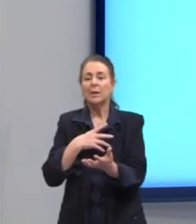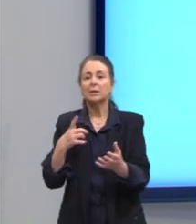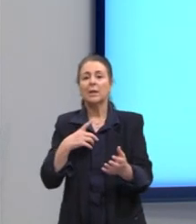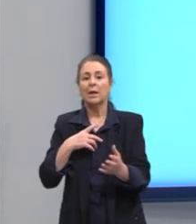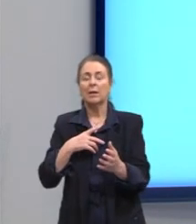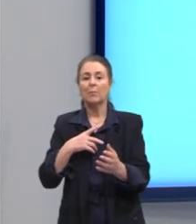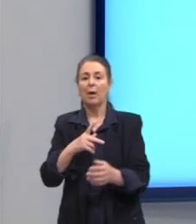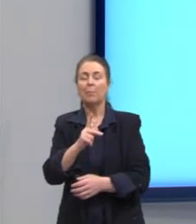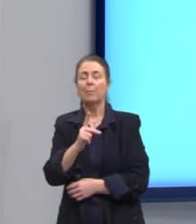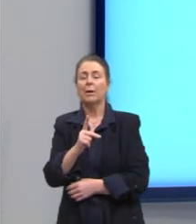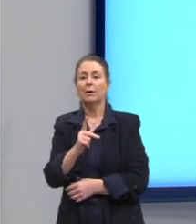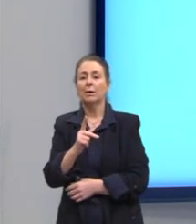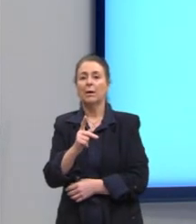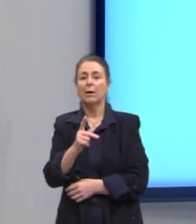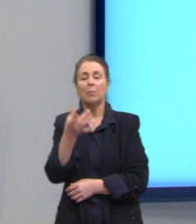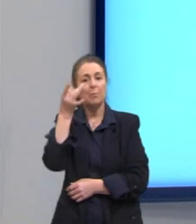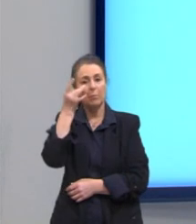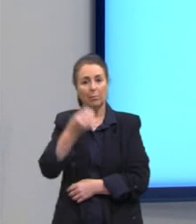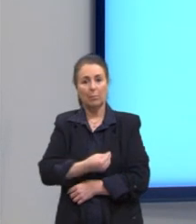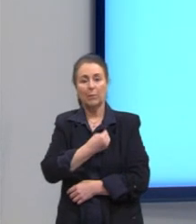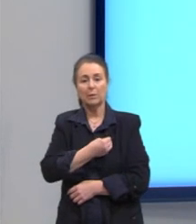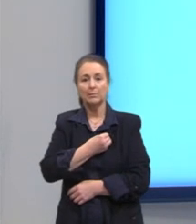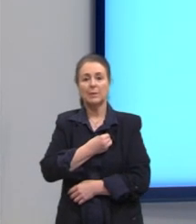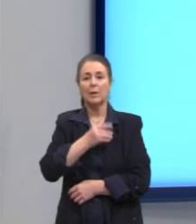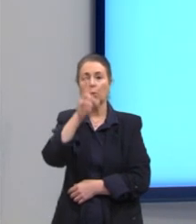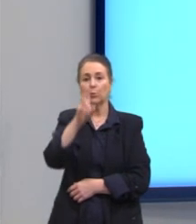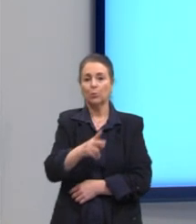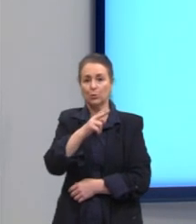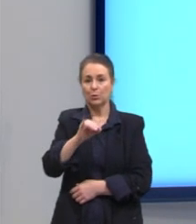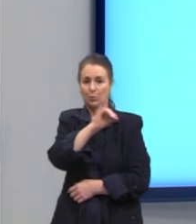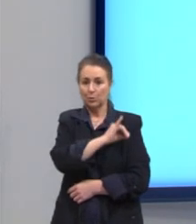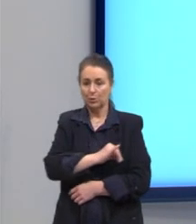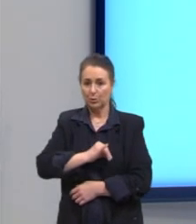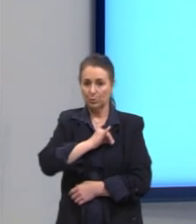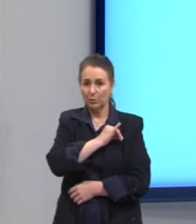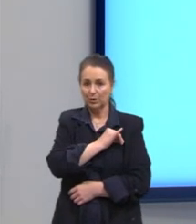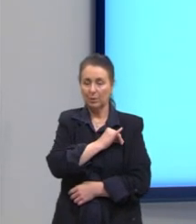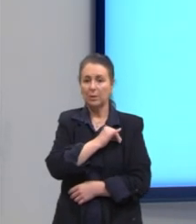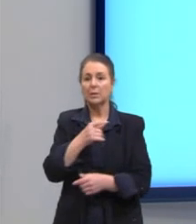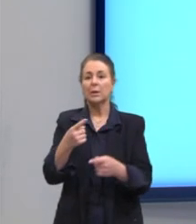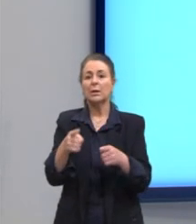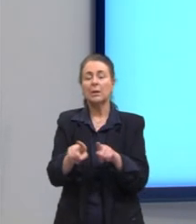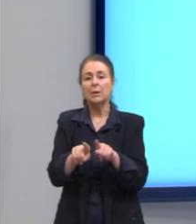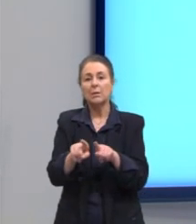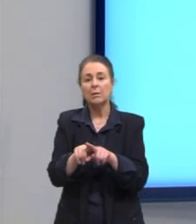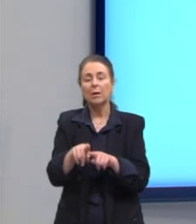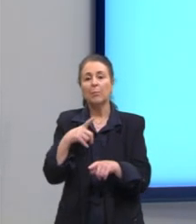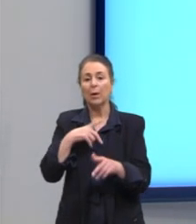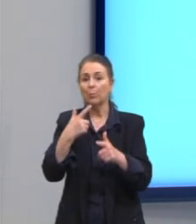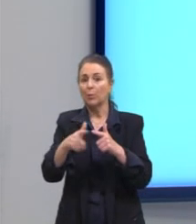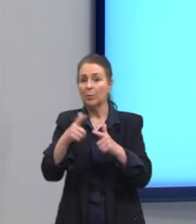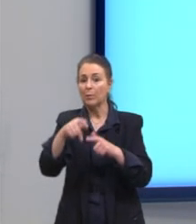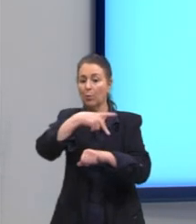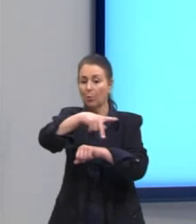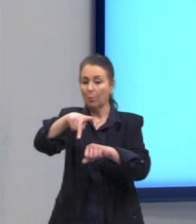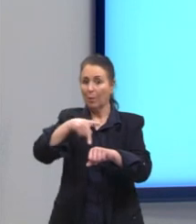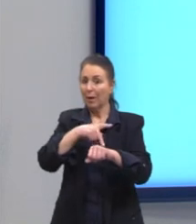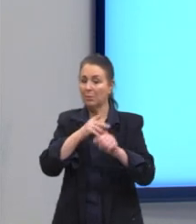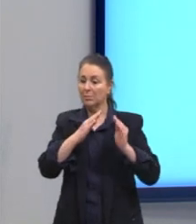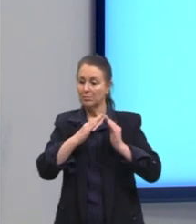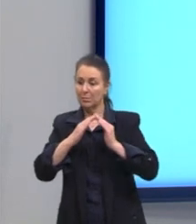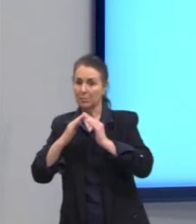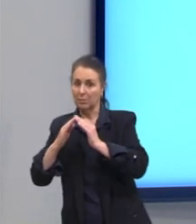jesuítas, em missão no sul, conflitos internos, como a Guerra dos Farrapos e até problemas com países vizinhos. Também a Revolução